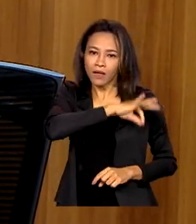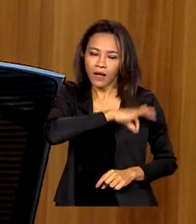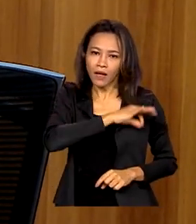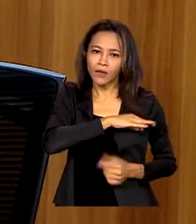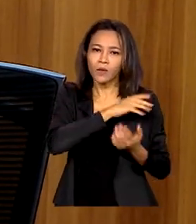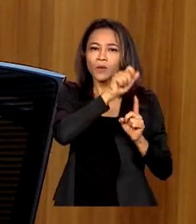valer a partir de maio.